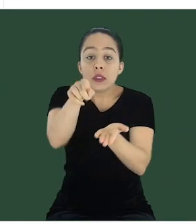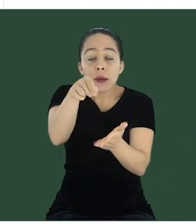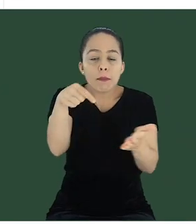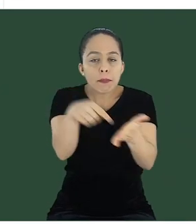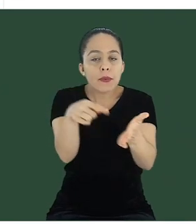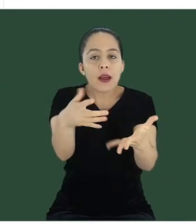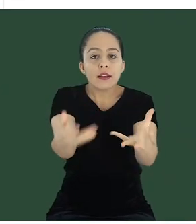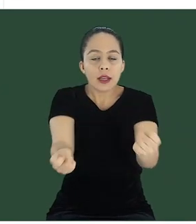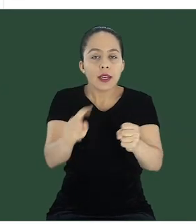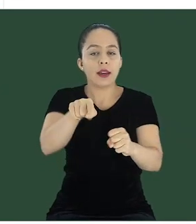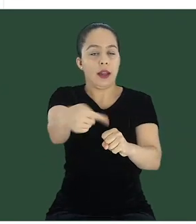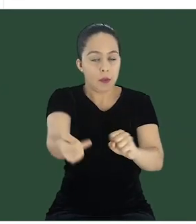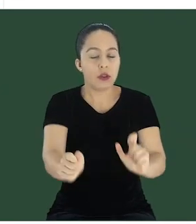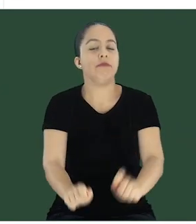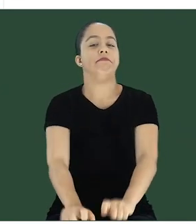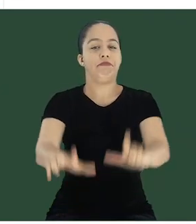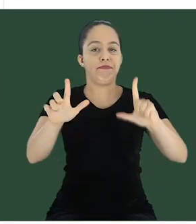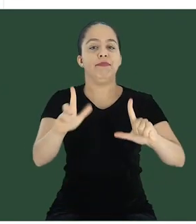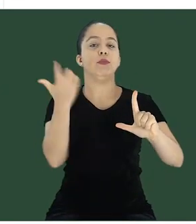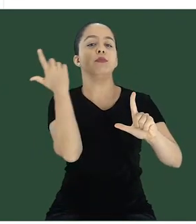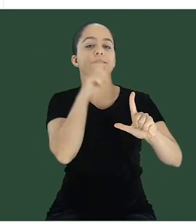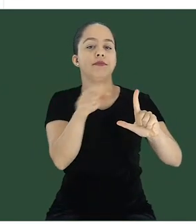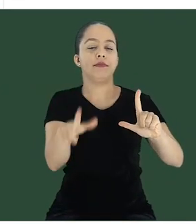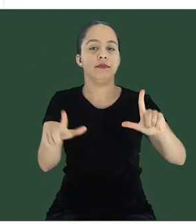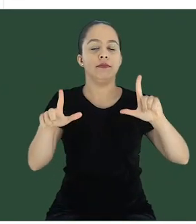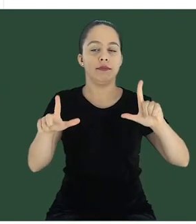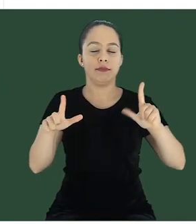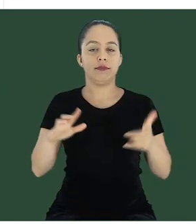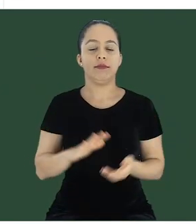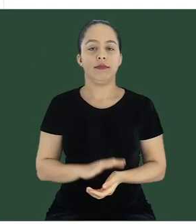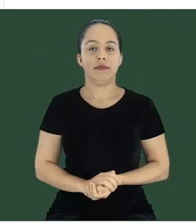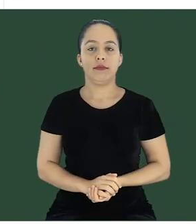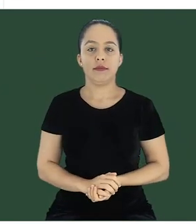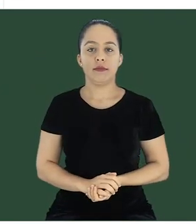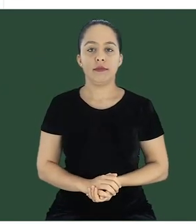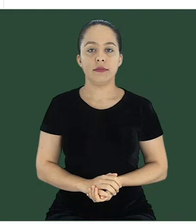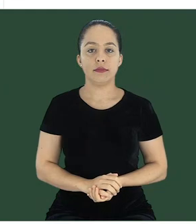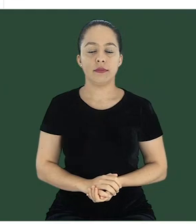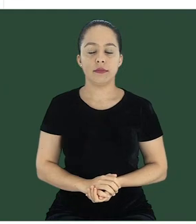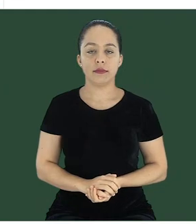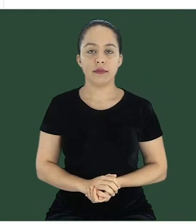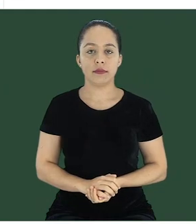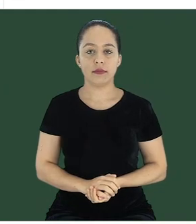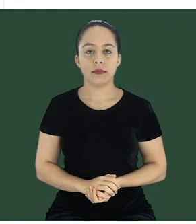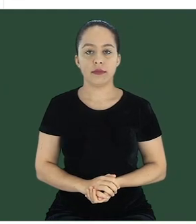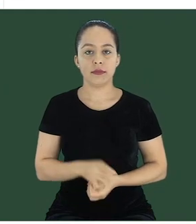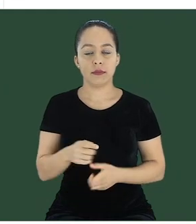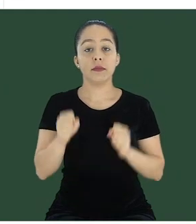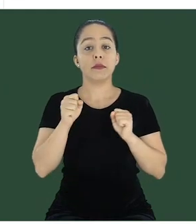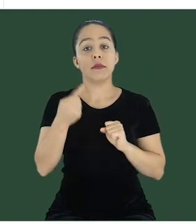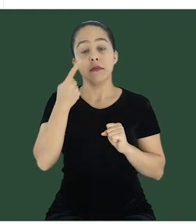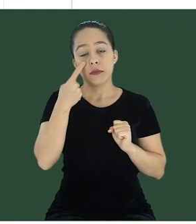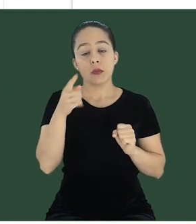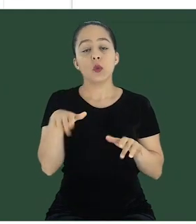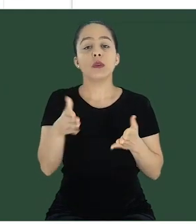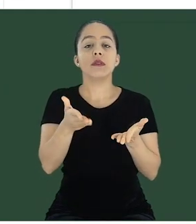lá de termos de serviço. Aí você aceita e depois vem para essa página. Aí aqui você pode